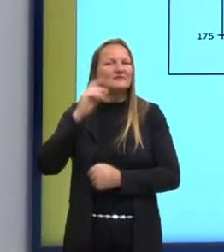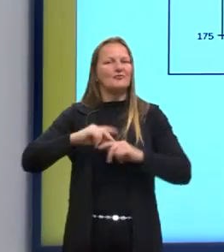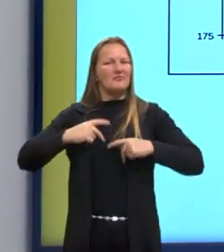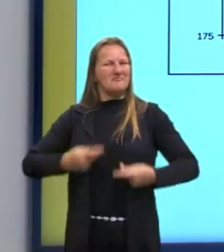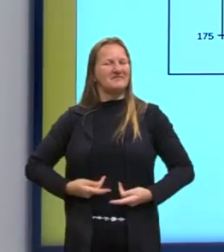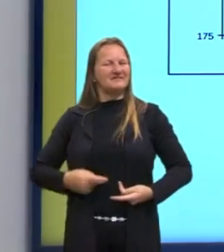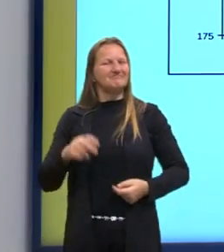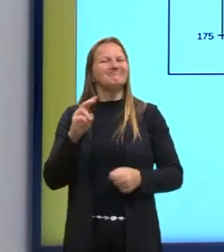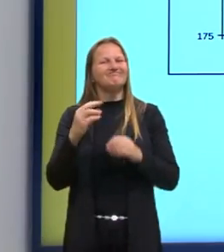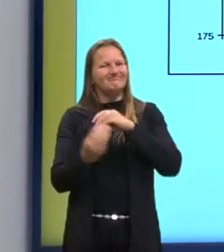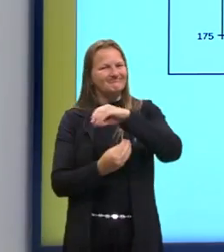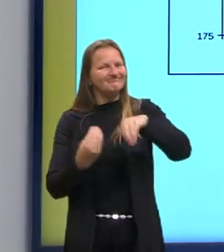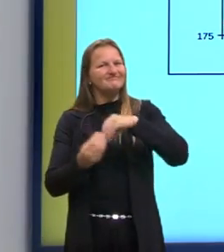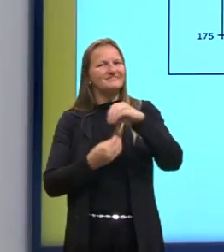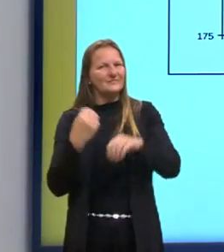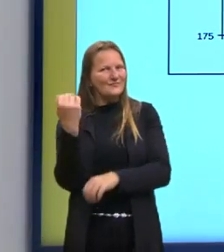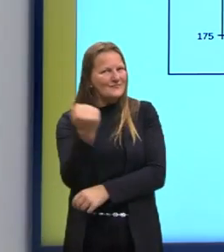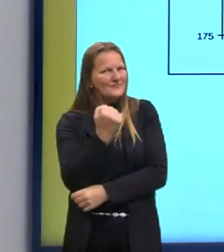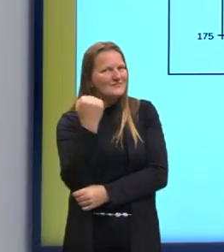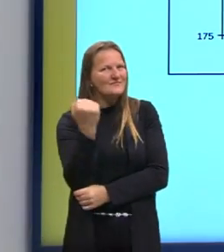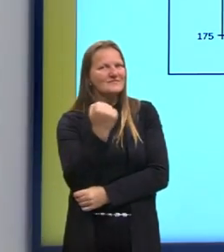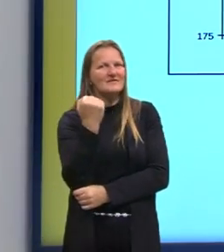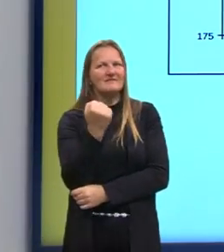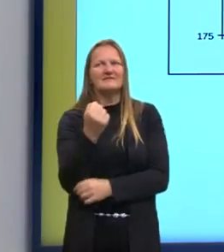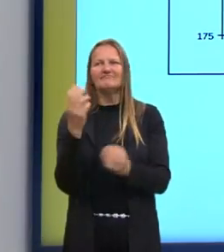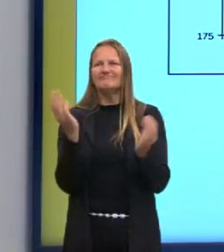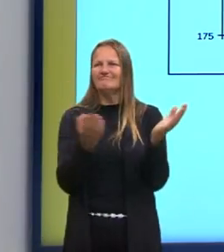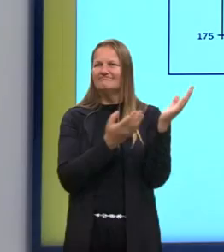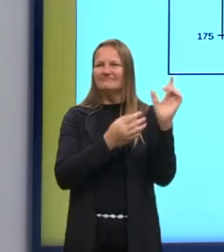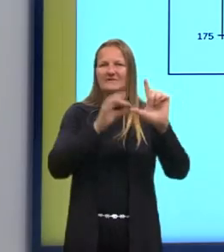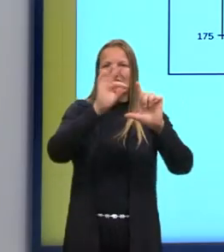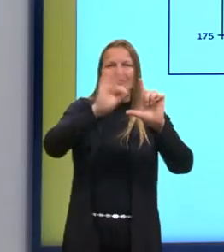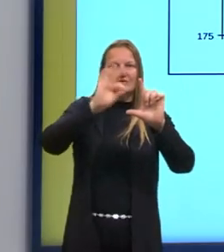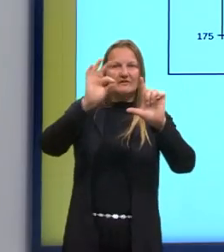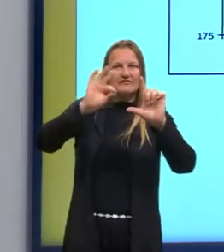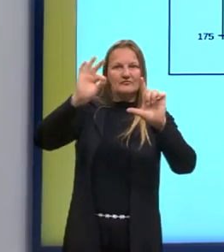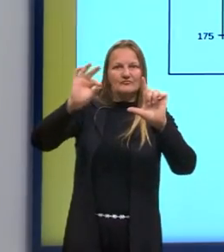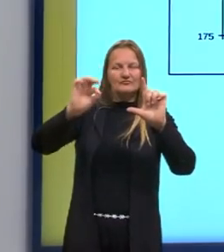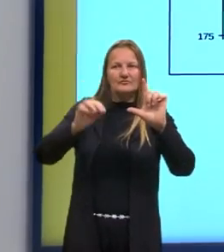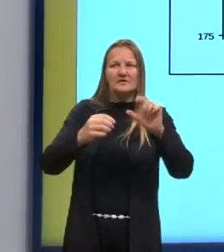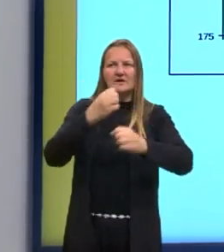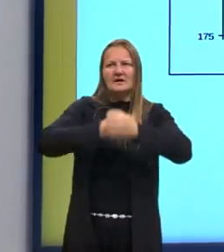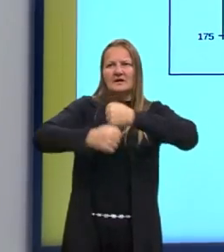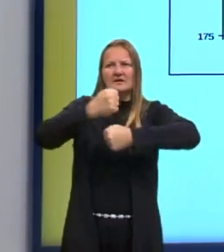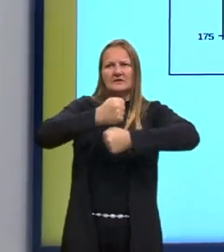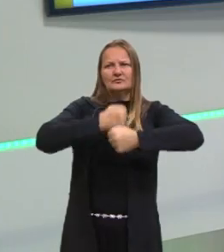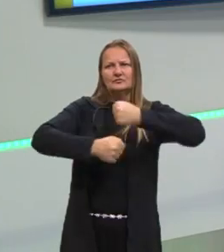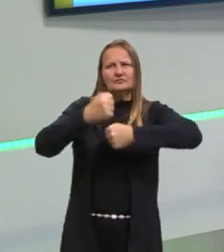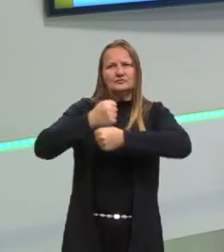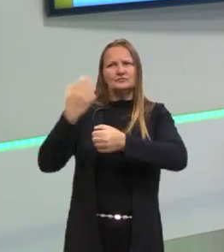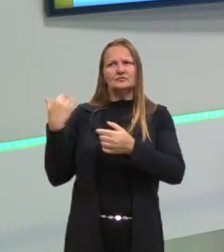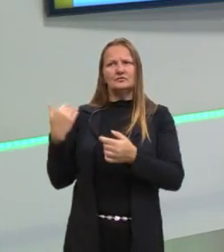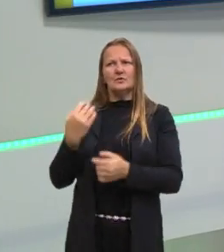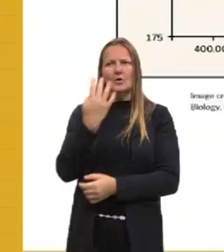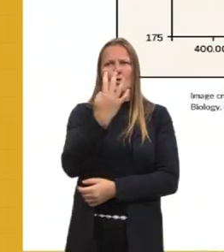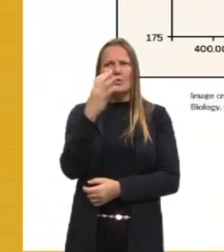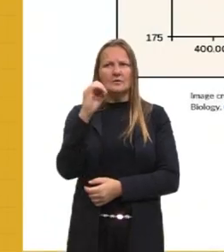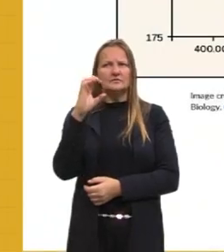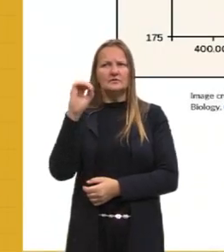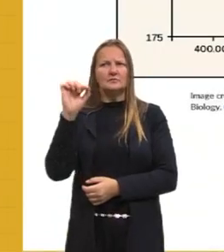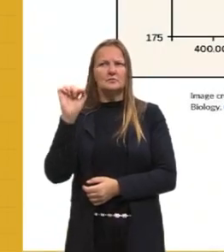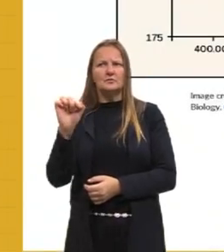Então, aqui a gente pode ver esse gráfico, em anos anteriores, 400 mil atrás,